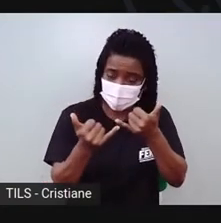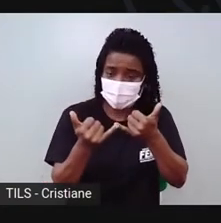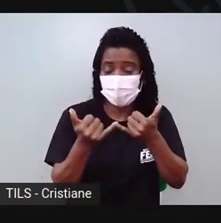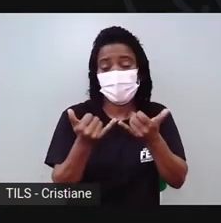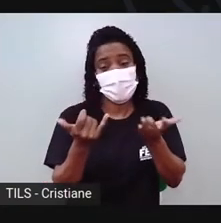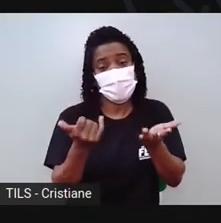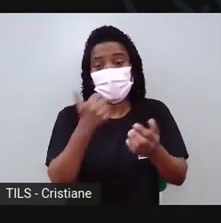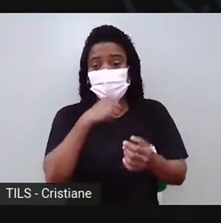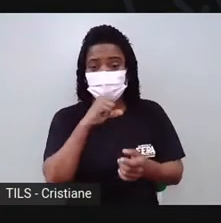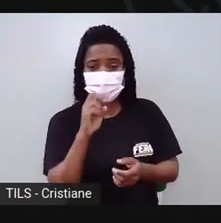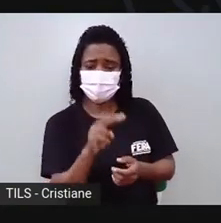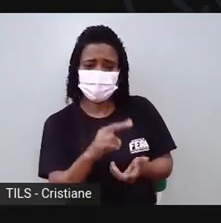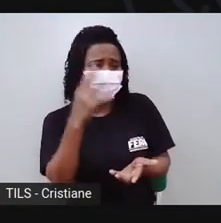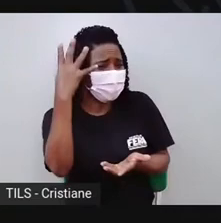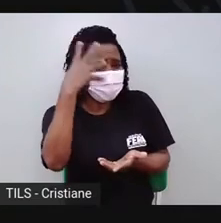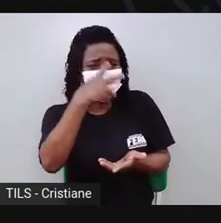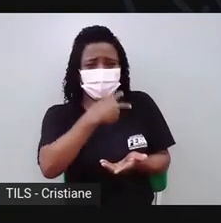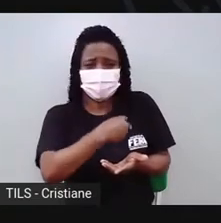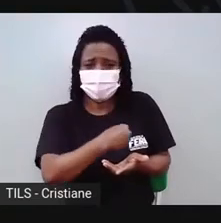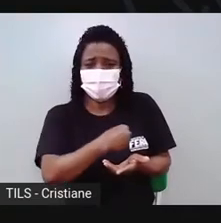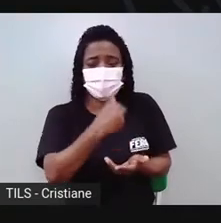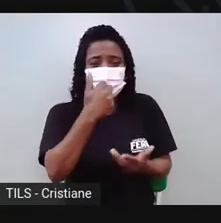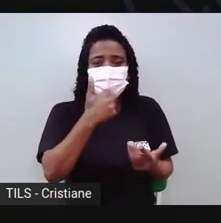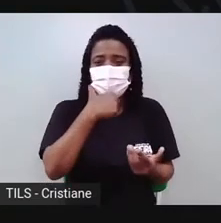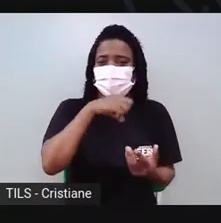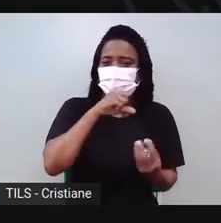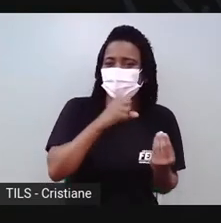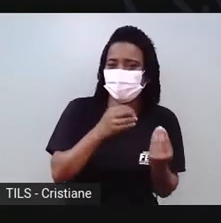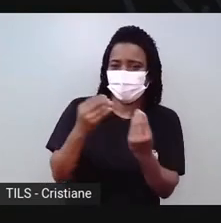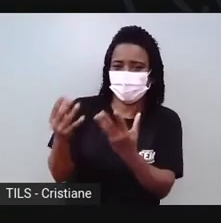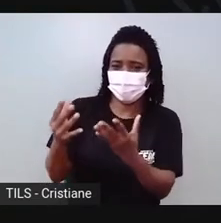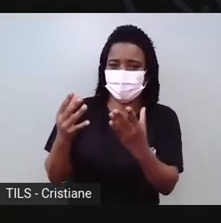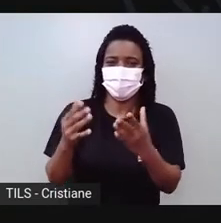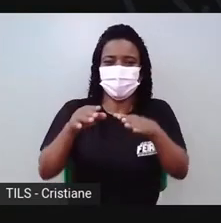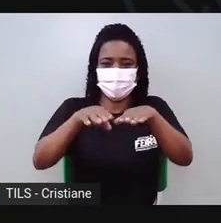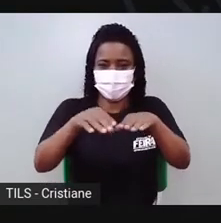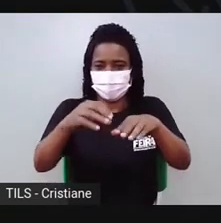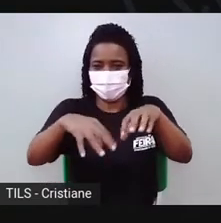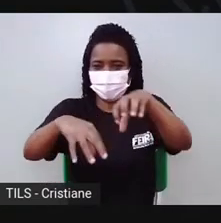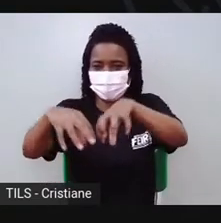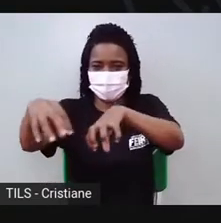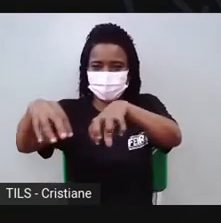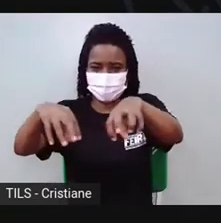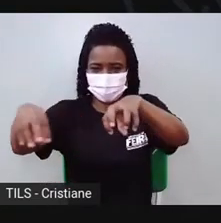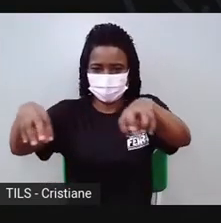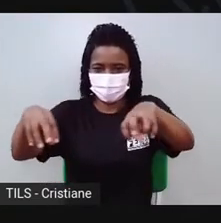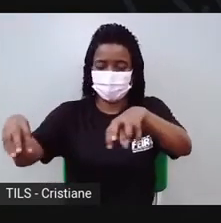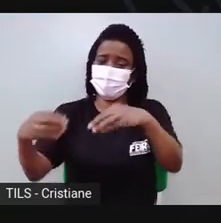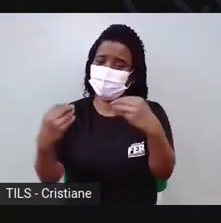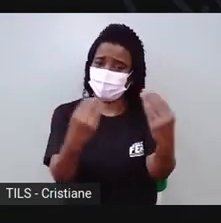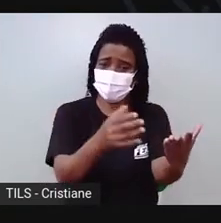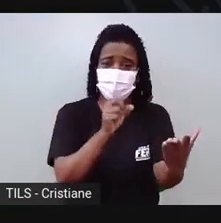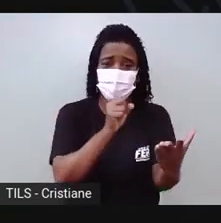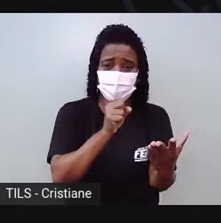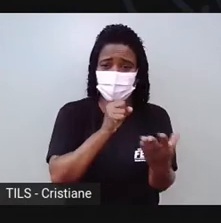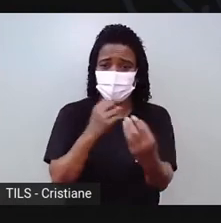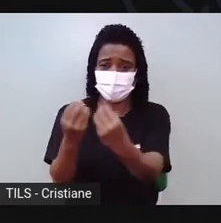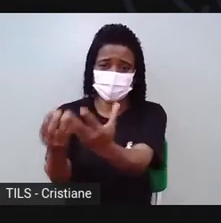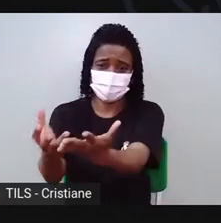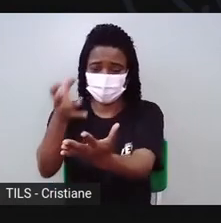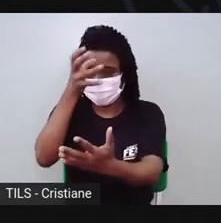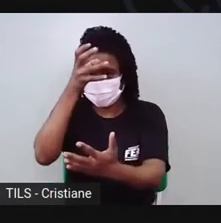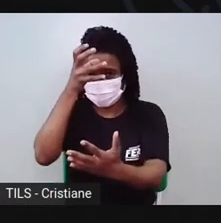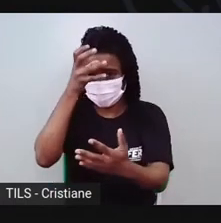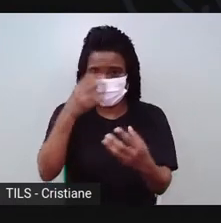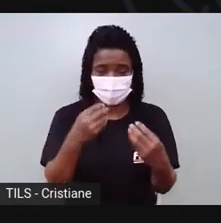estante, né? Ou dar de presente, né? Pra vovó, pra titia, pra pró. É tão bom, né?